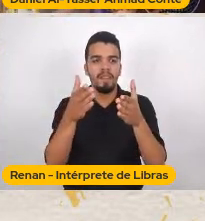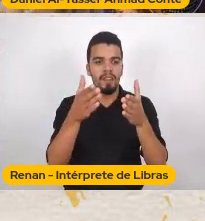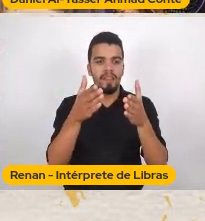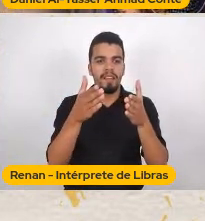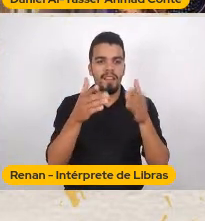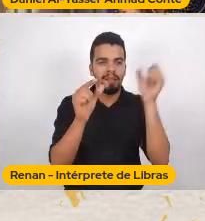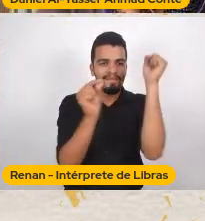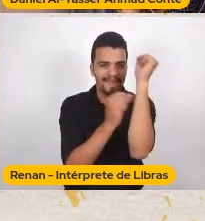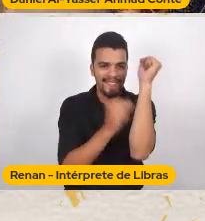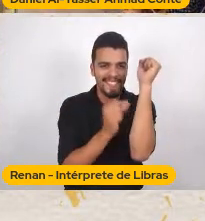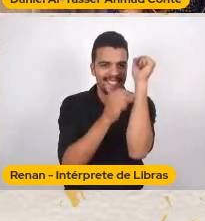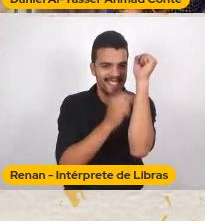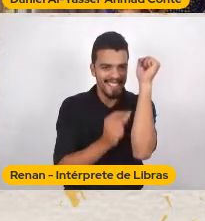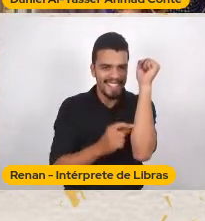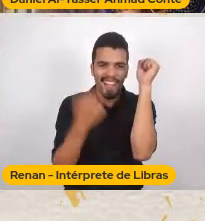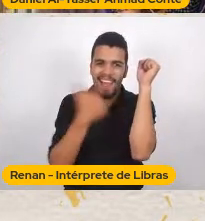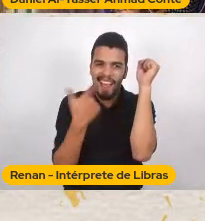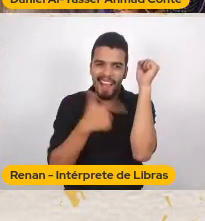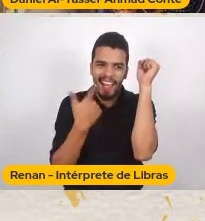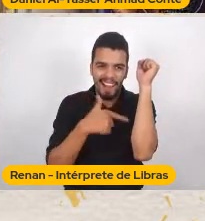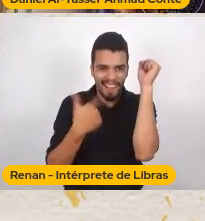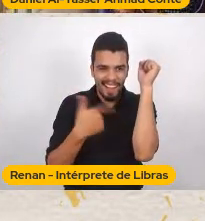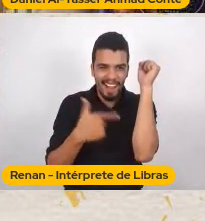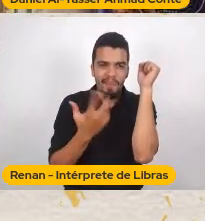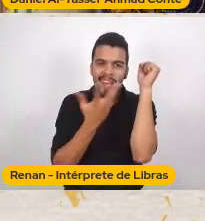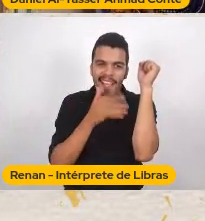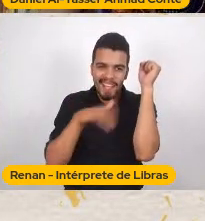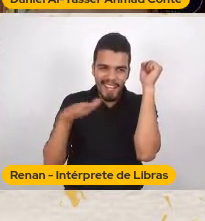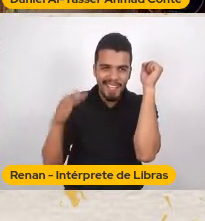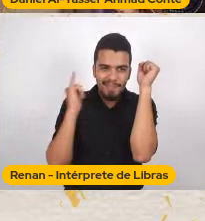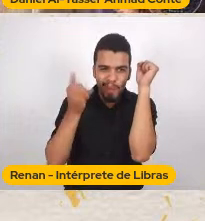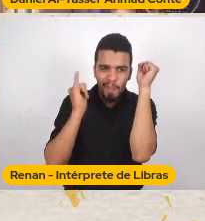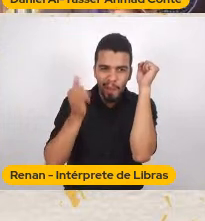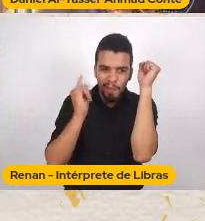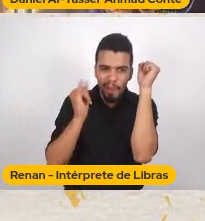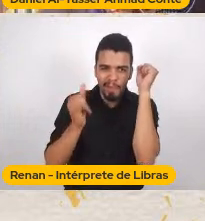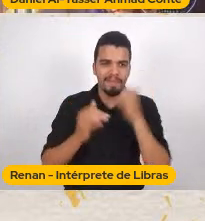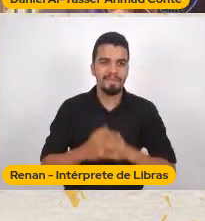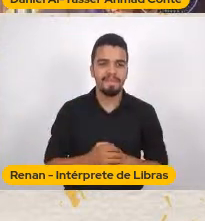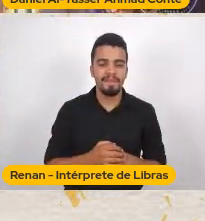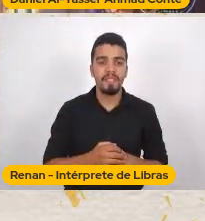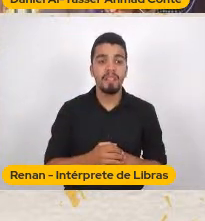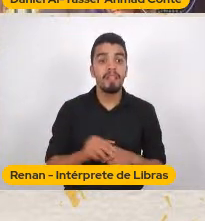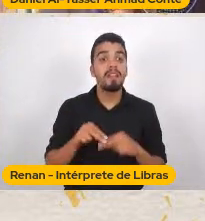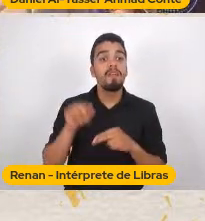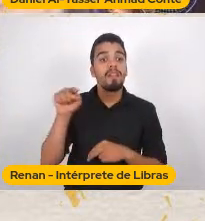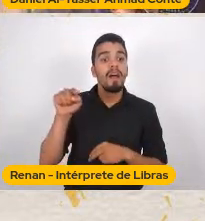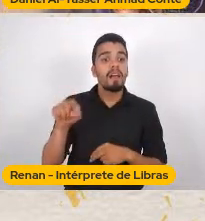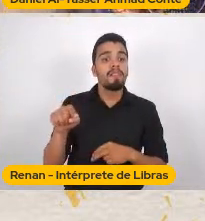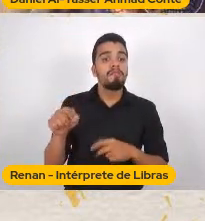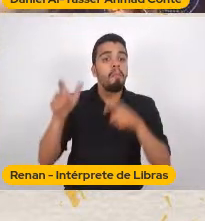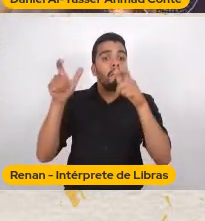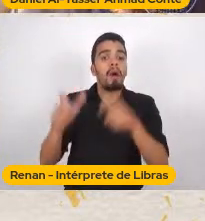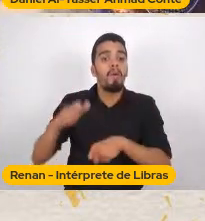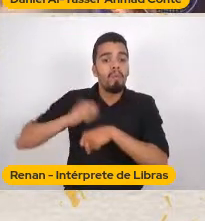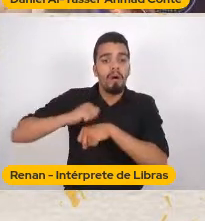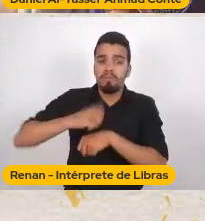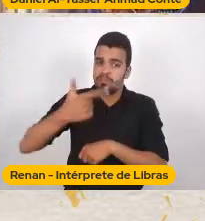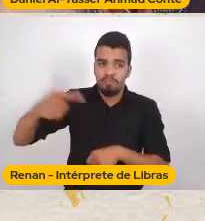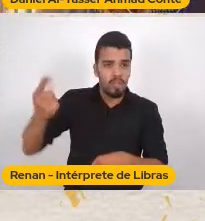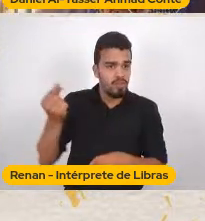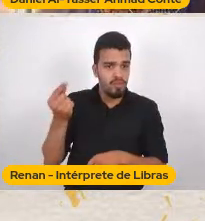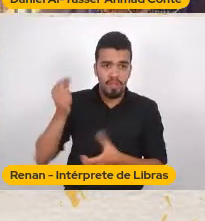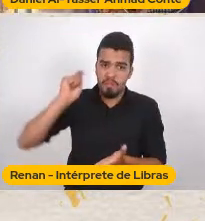pica-pau Como nós não tínhamos A periferia Não tem dinheiro Para pagar TV paga Não tem É uma coisa